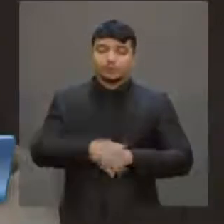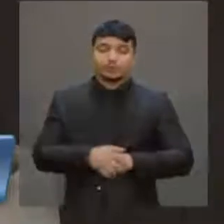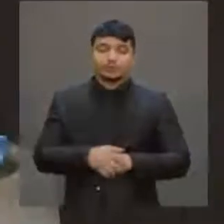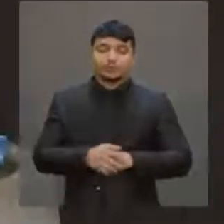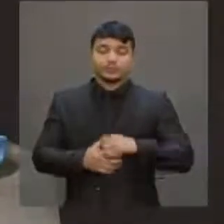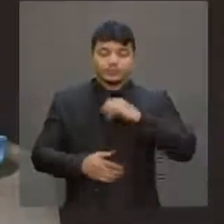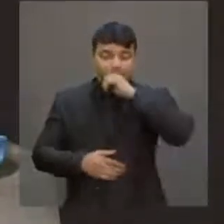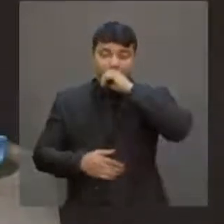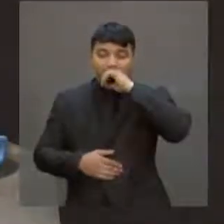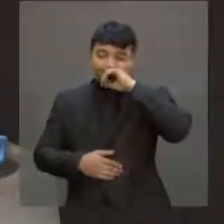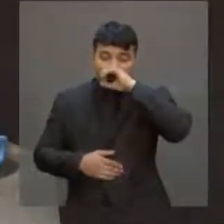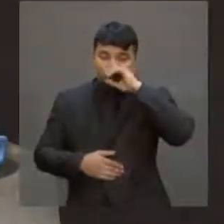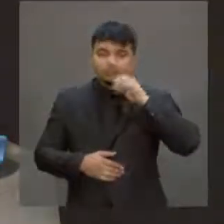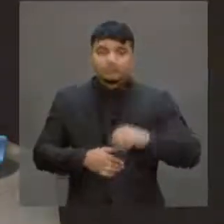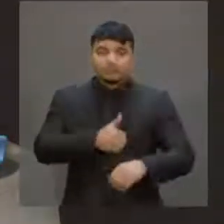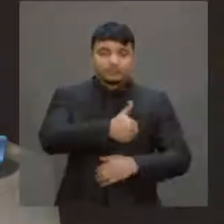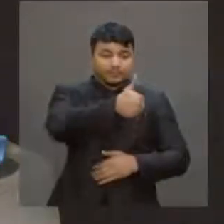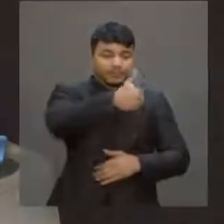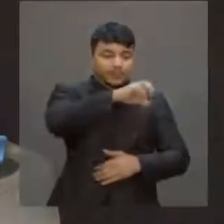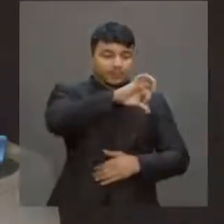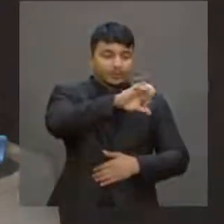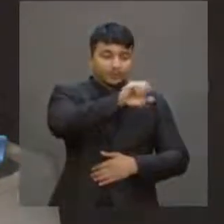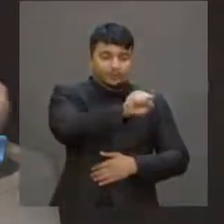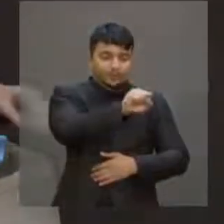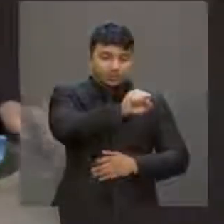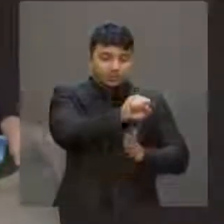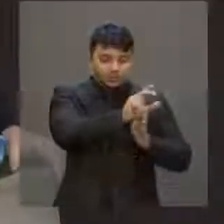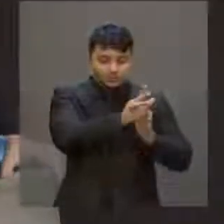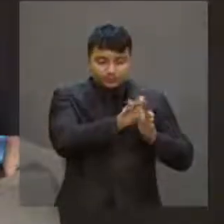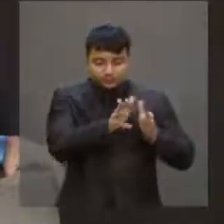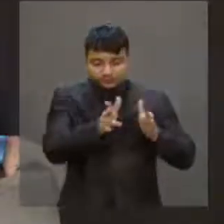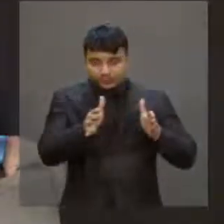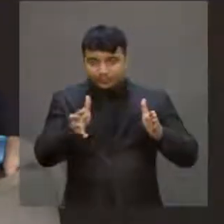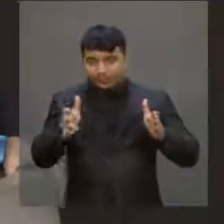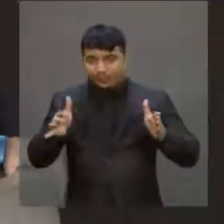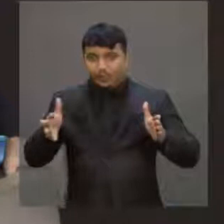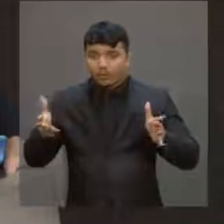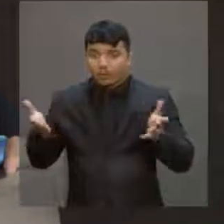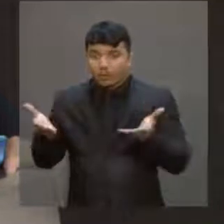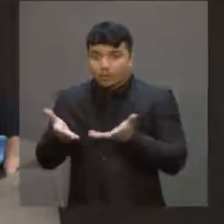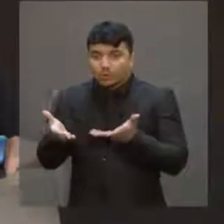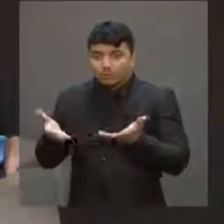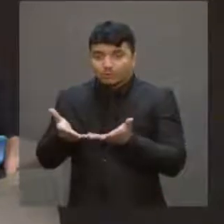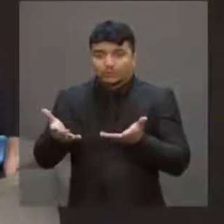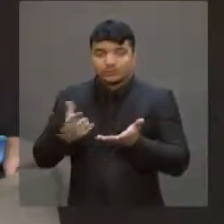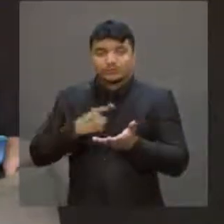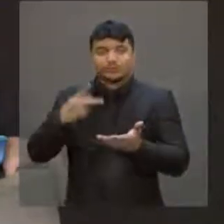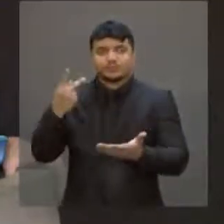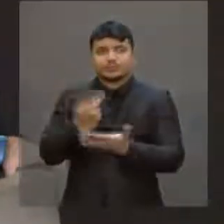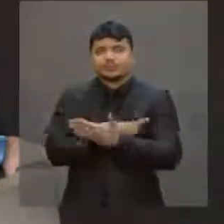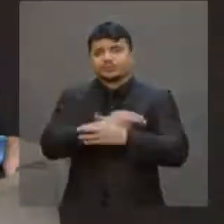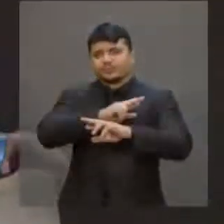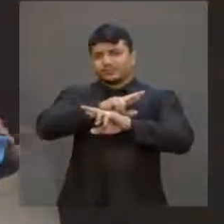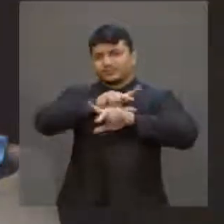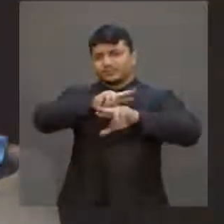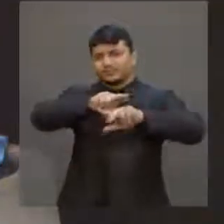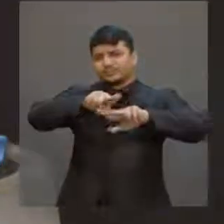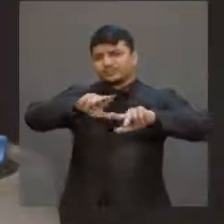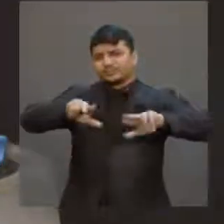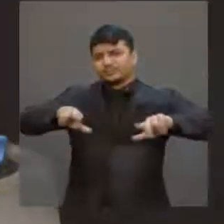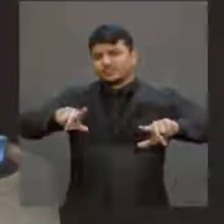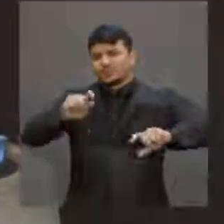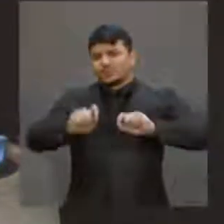De 88 para cá, tem acontecido uma série de iniciativas de